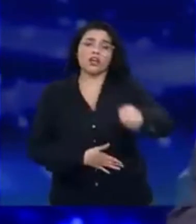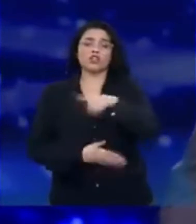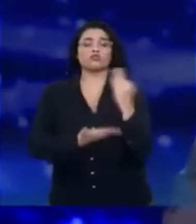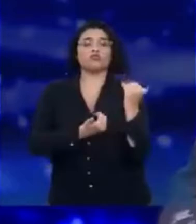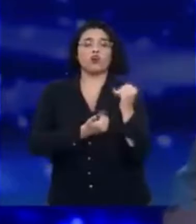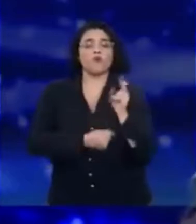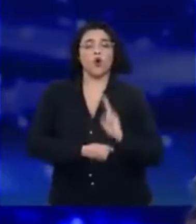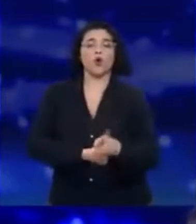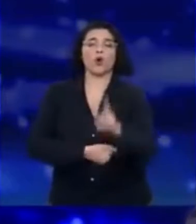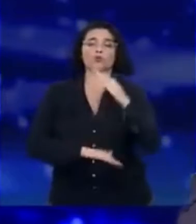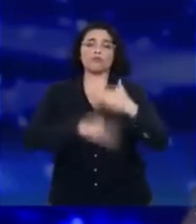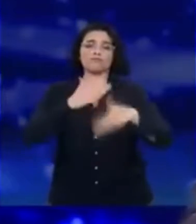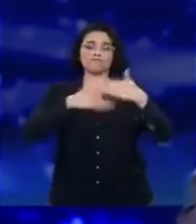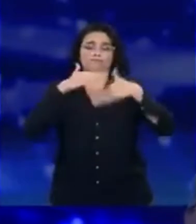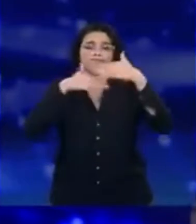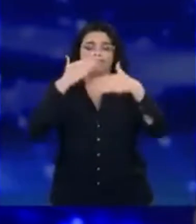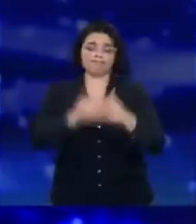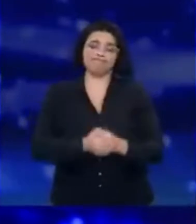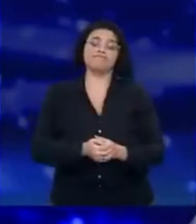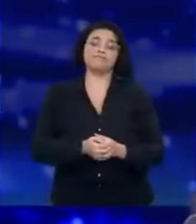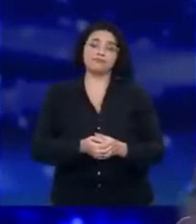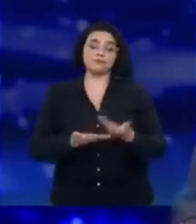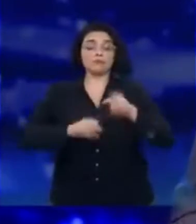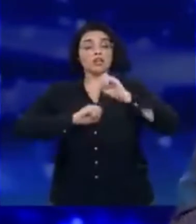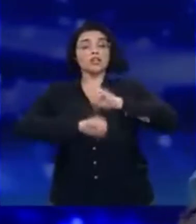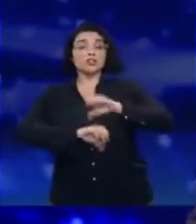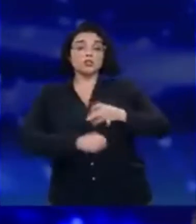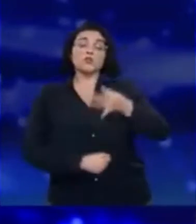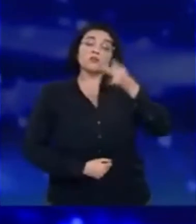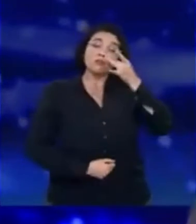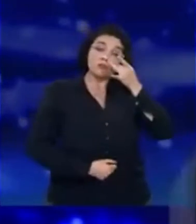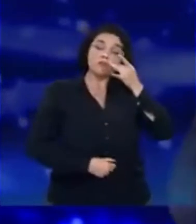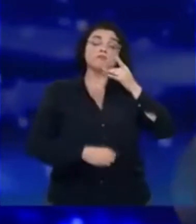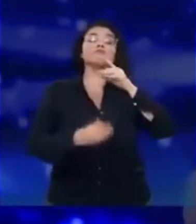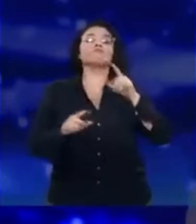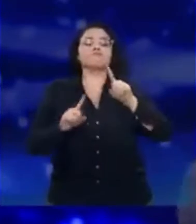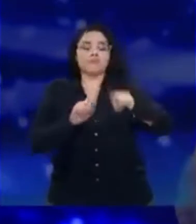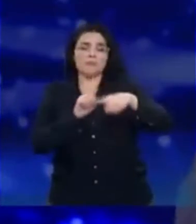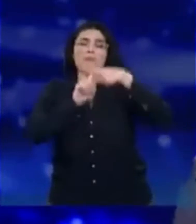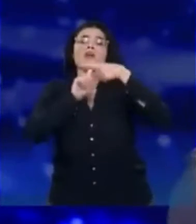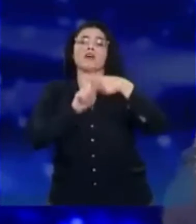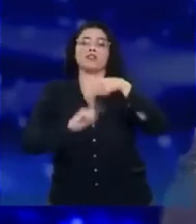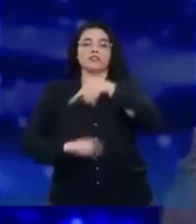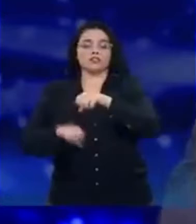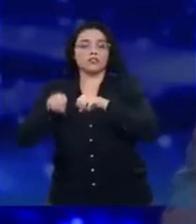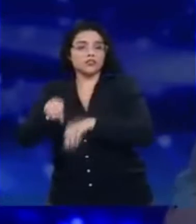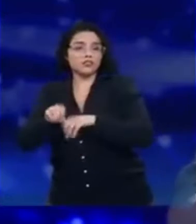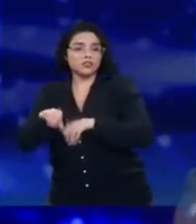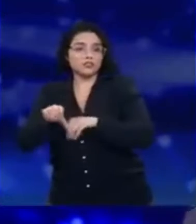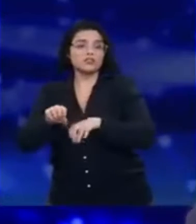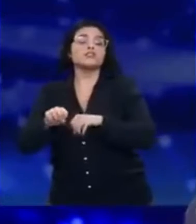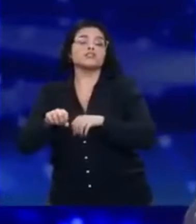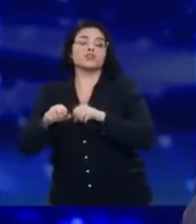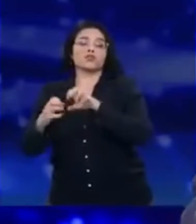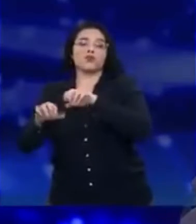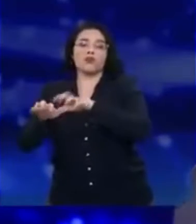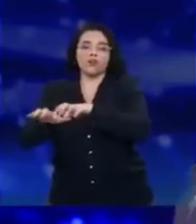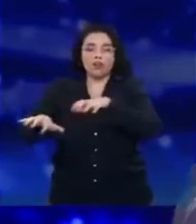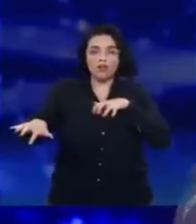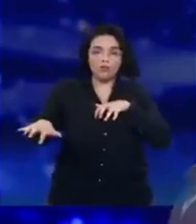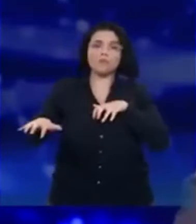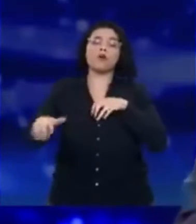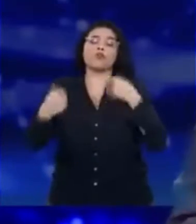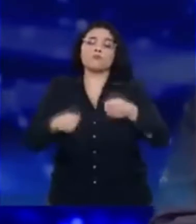caminhada. E, para isso, tudo ser possível, numa mescla de ensino presencial com ensino híbrido, a infraestrutura escolar. A gente precisa de escolas